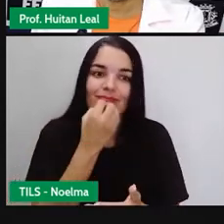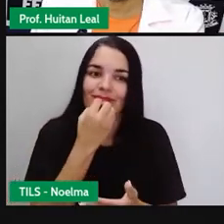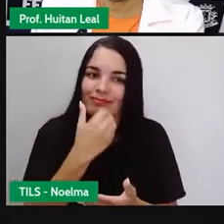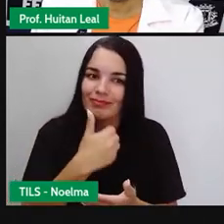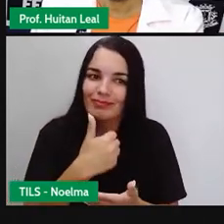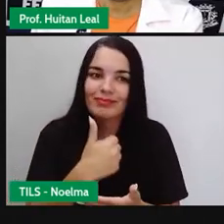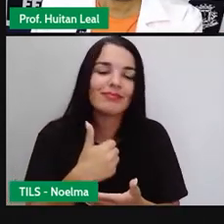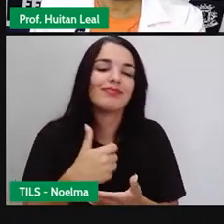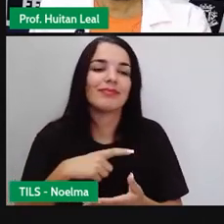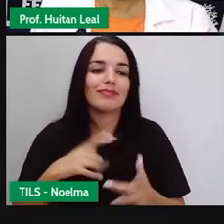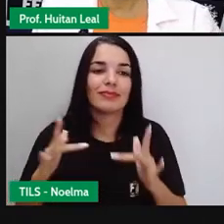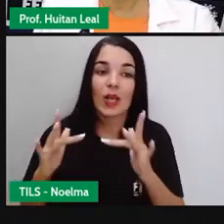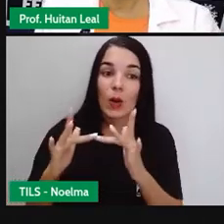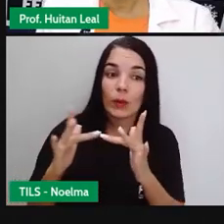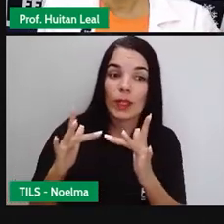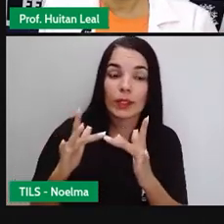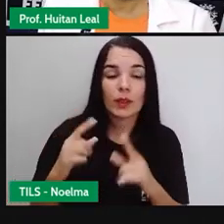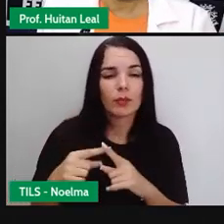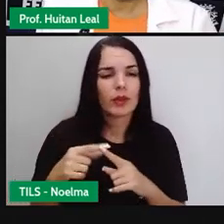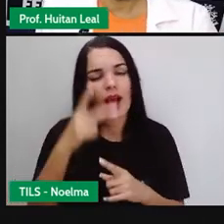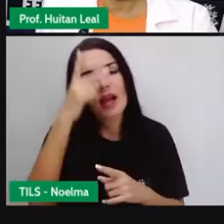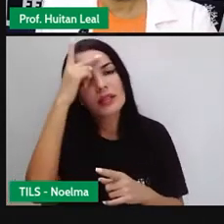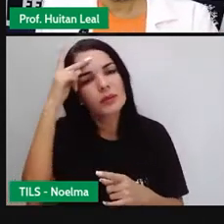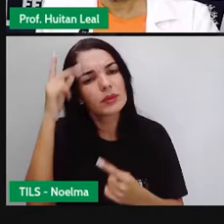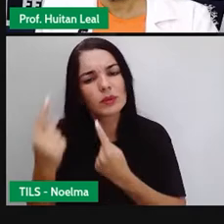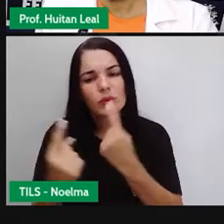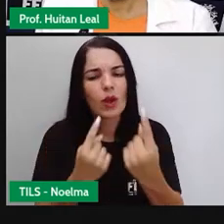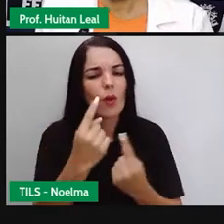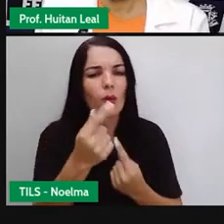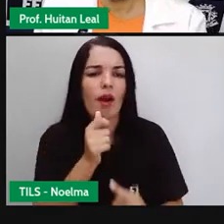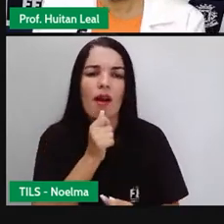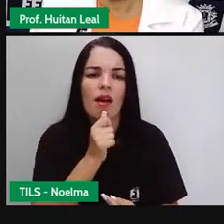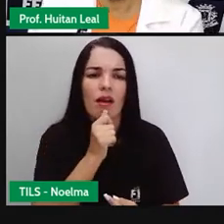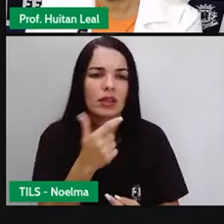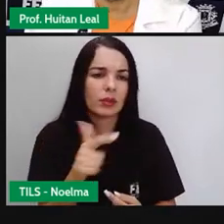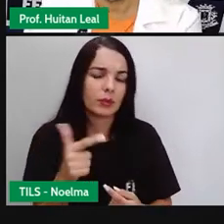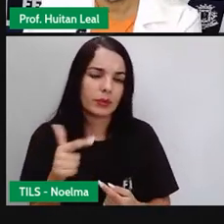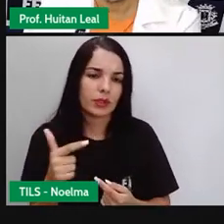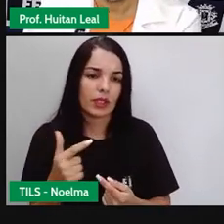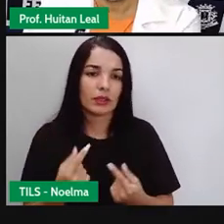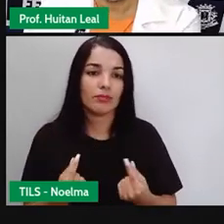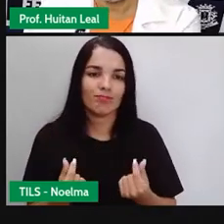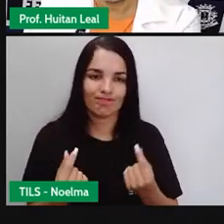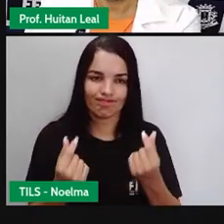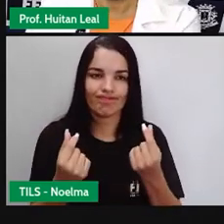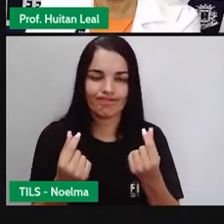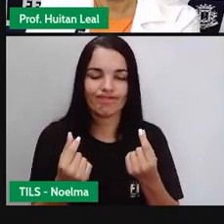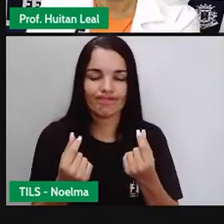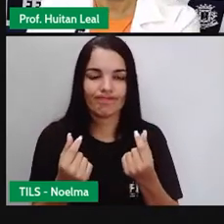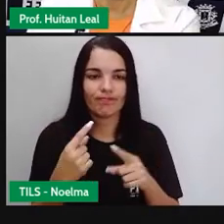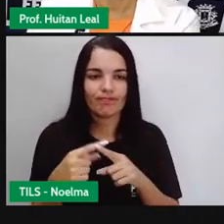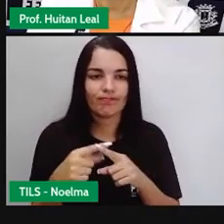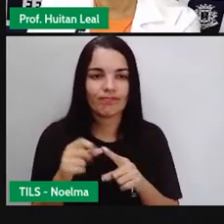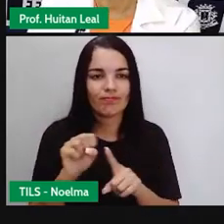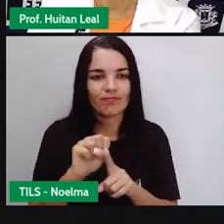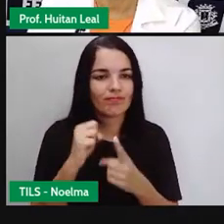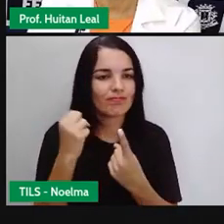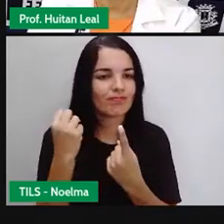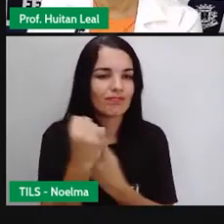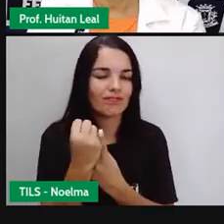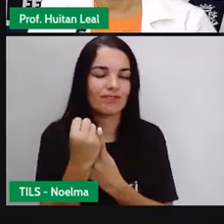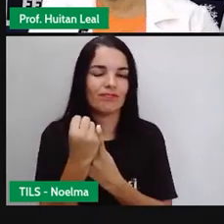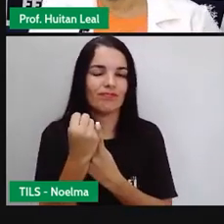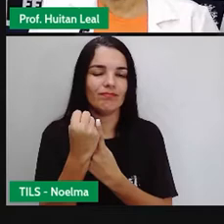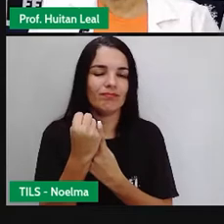infelizmente, tem condição de ter livros devido à sua situação social, devido às dificuldades